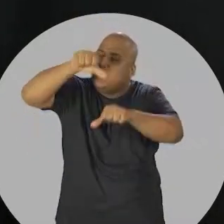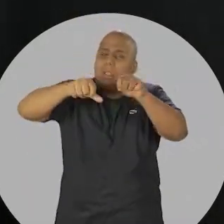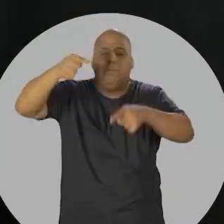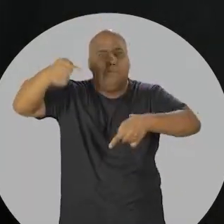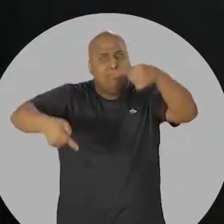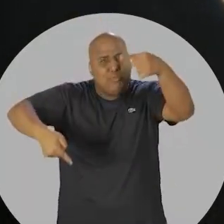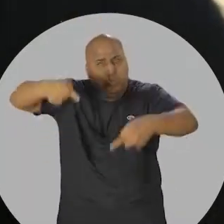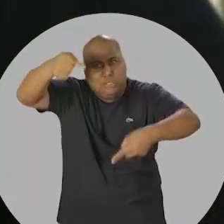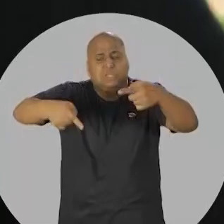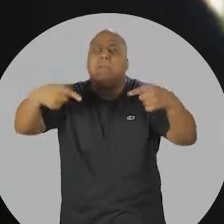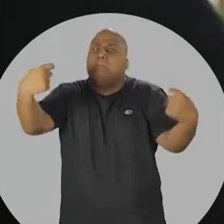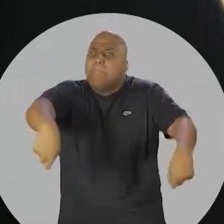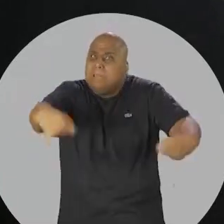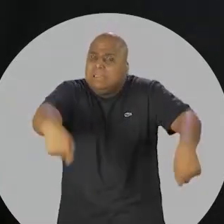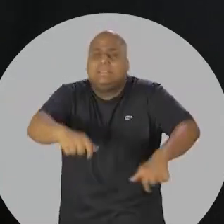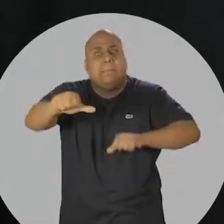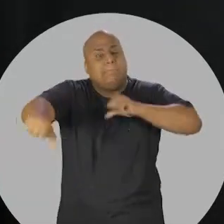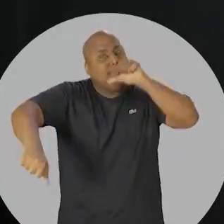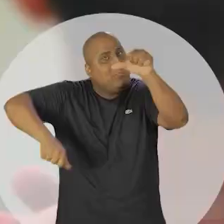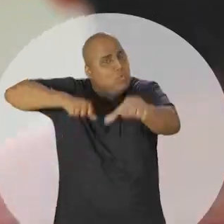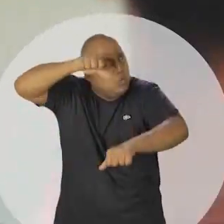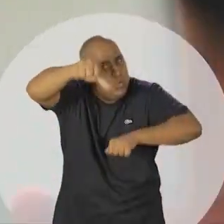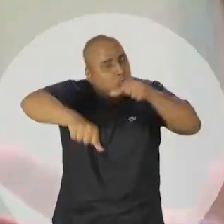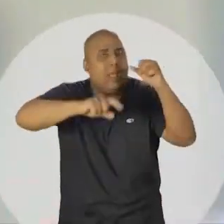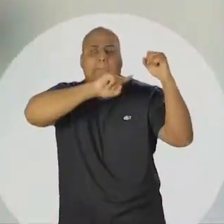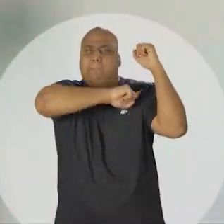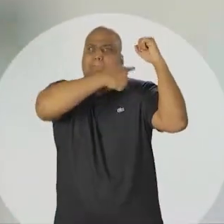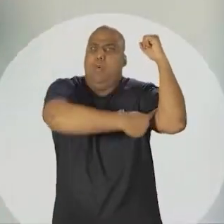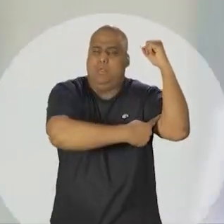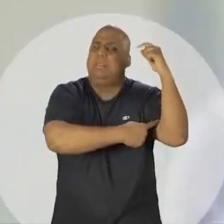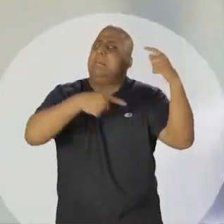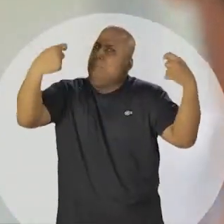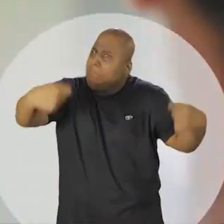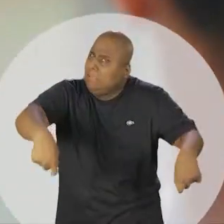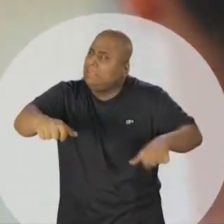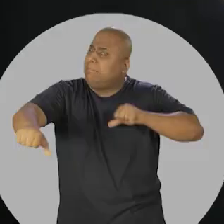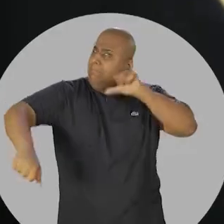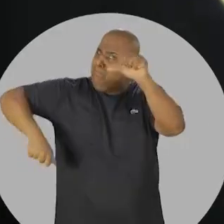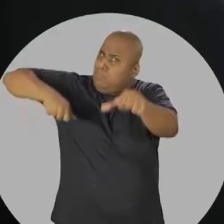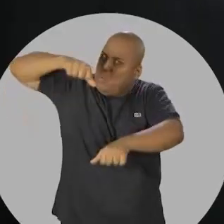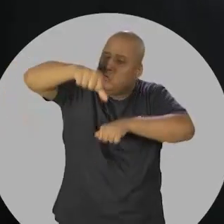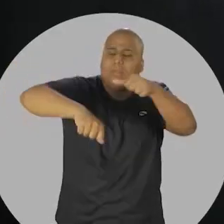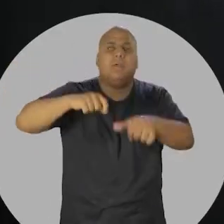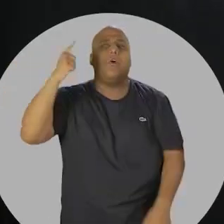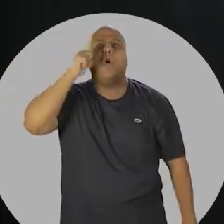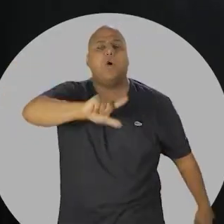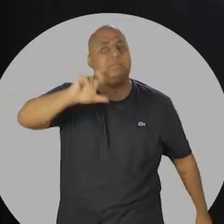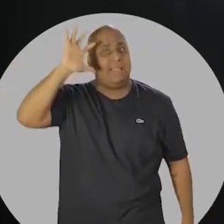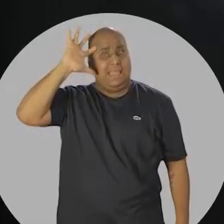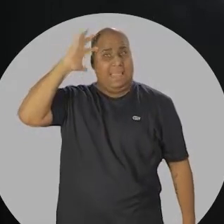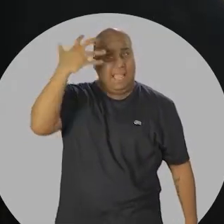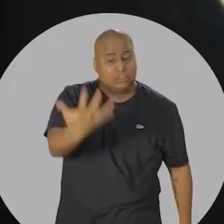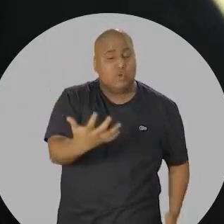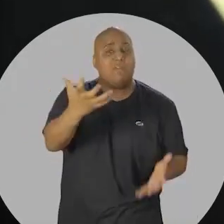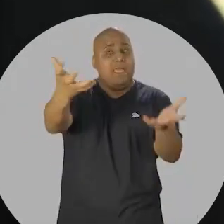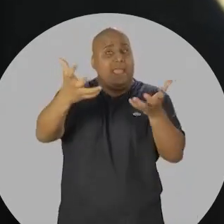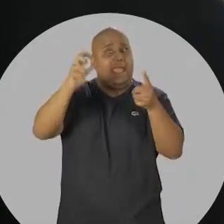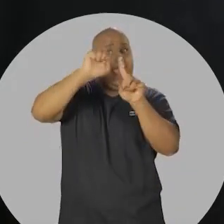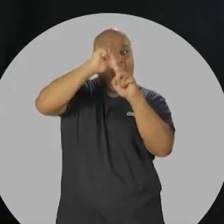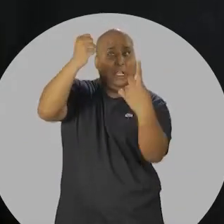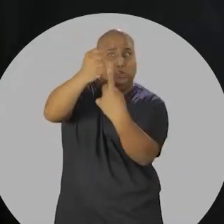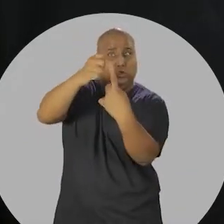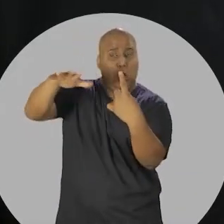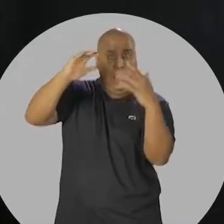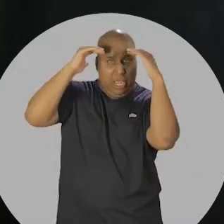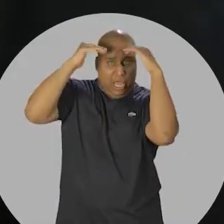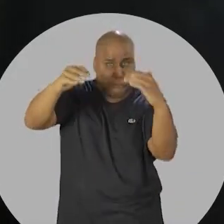política, seu pacto político, as forças que mandam realmente no poder, de maneira que a gente tome a decisão de que queremos